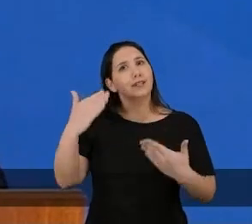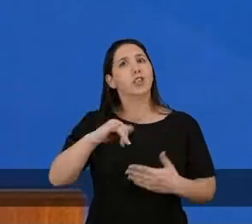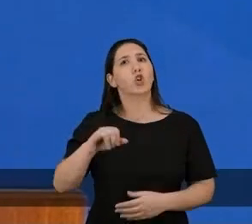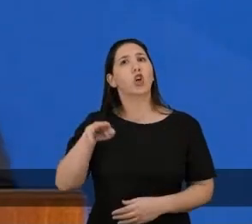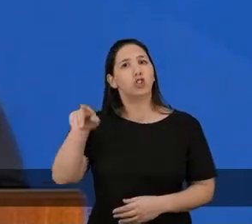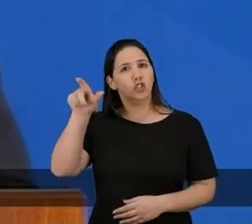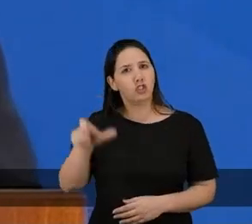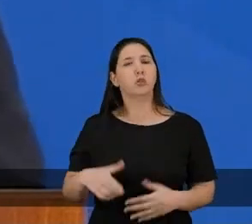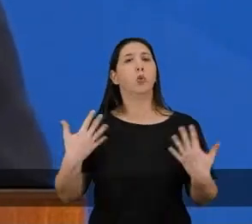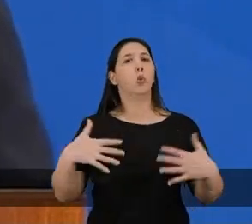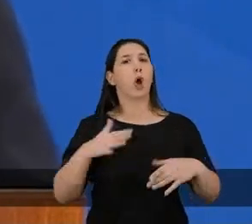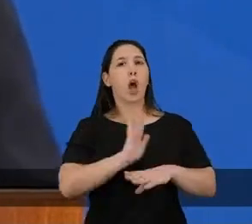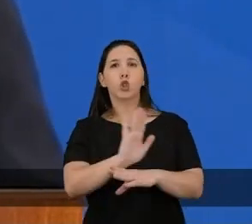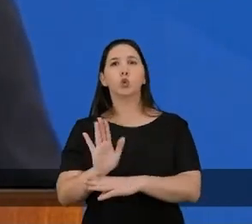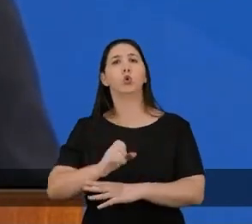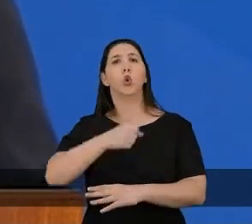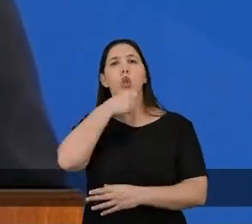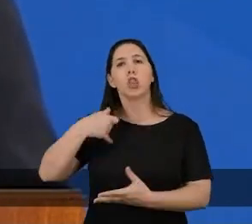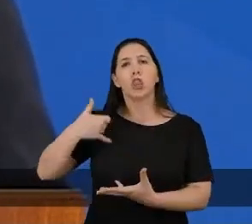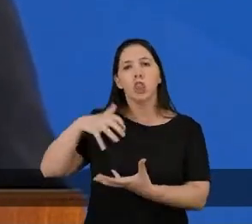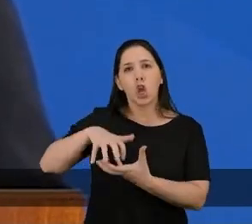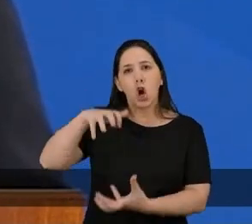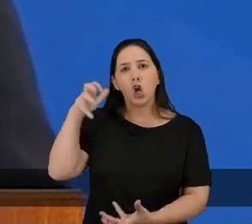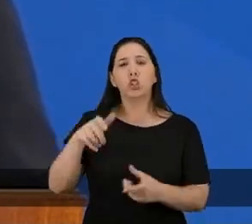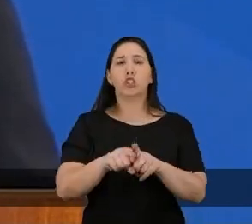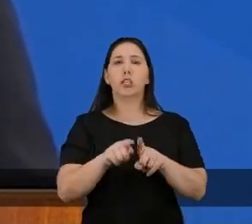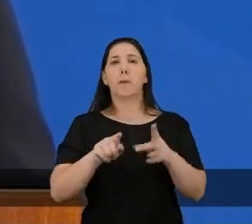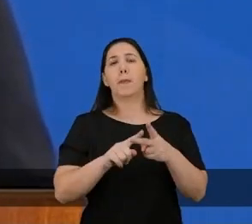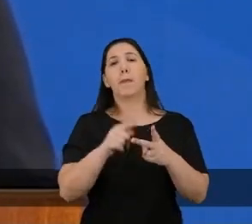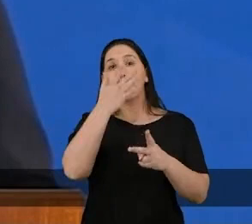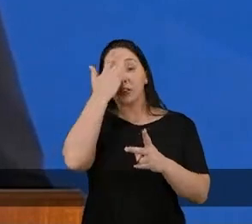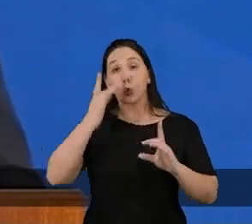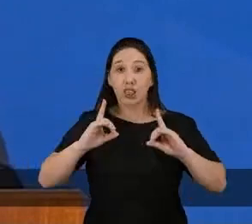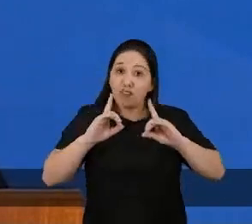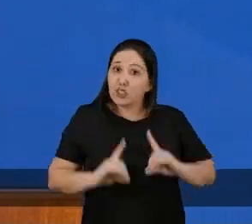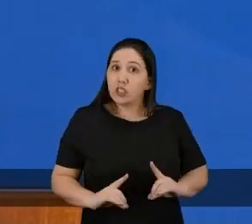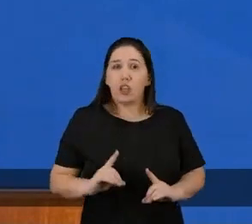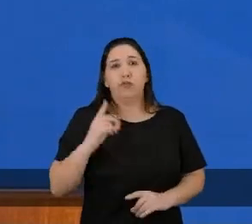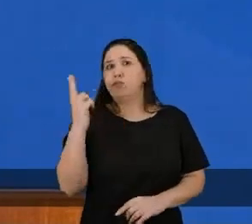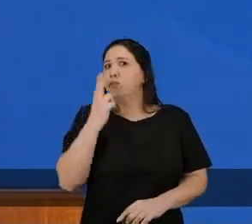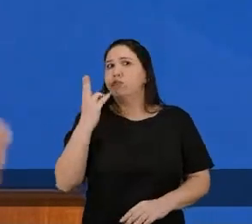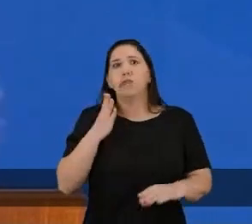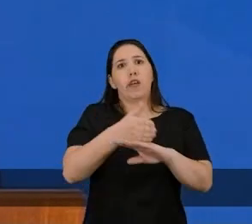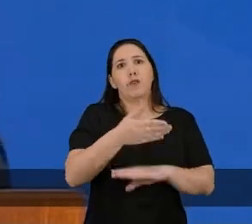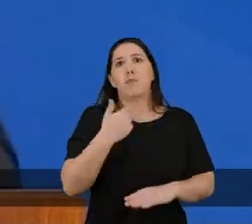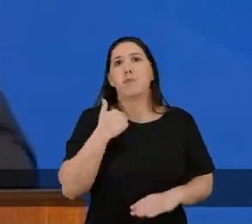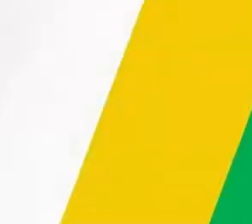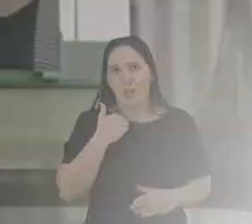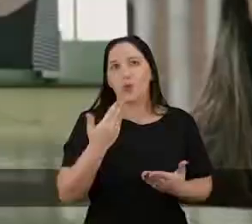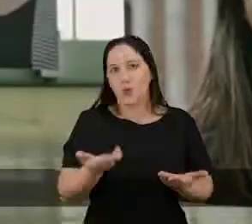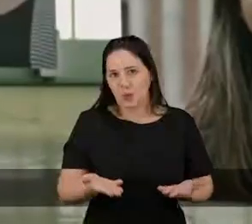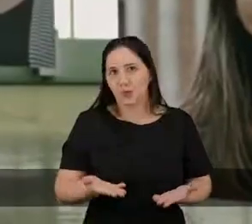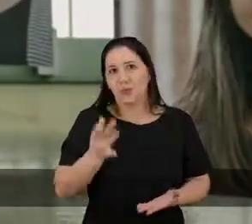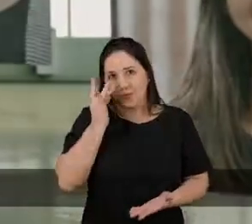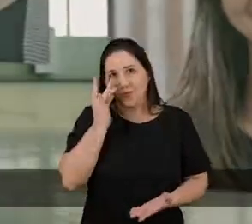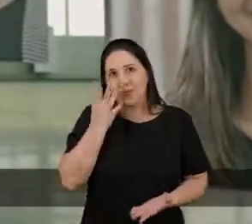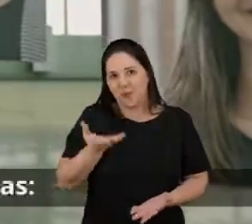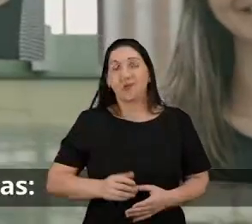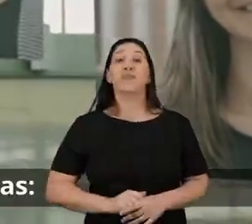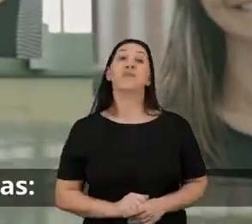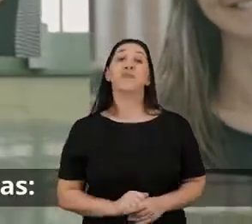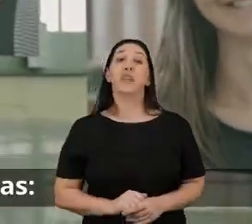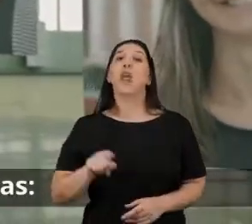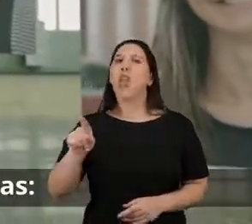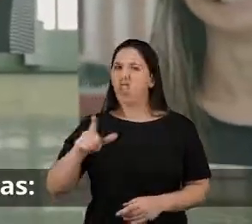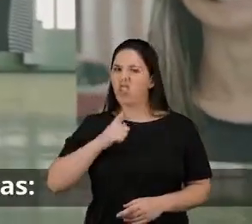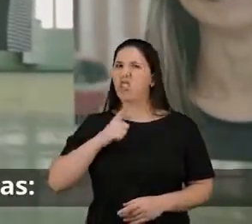PRONAMP. Você foi aquele homem que salvou milhões de empregos no Brasil e eu peço a todos uma salva de palmas para Jorginho. Mas o Jorginho não